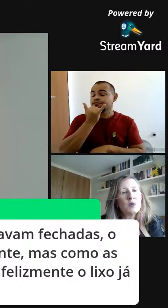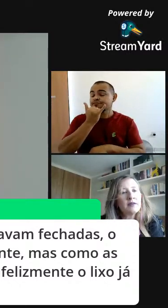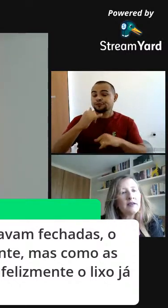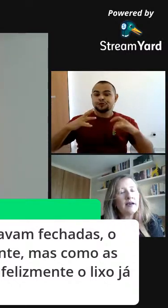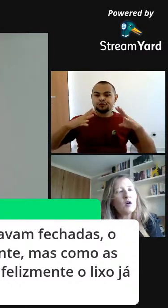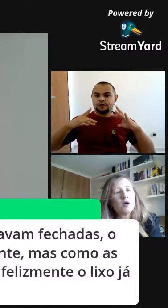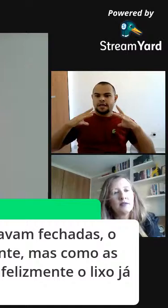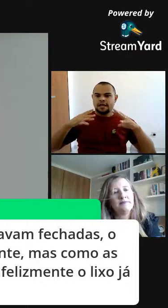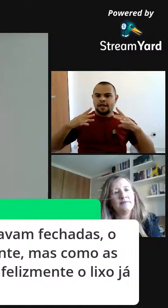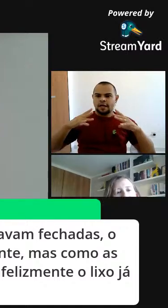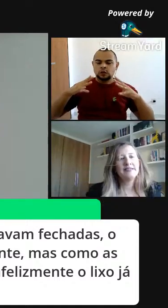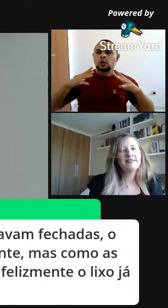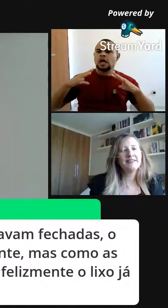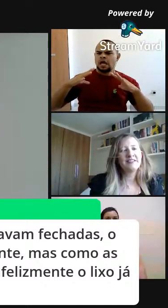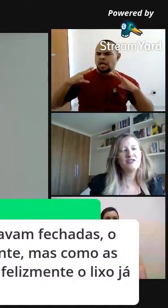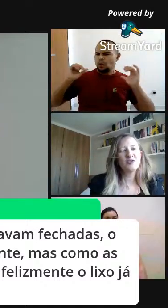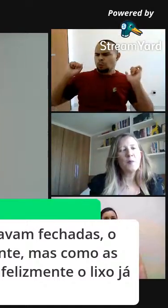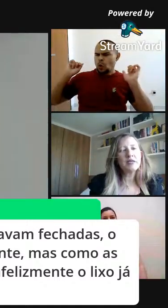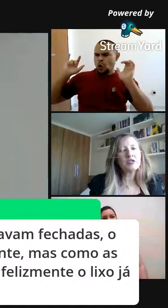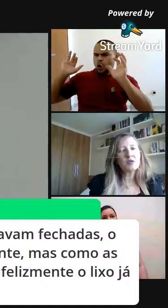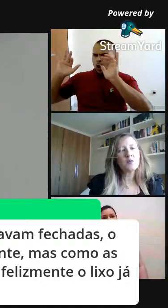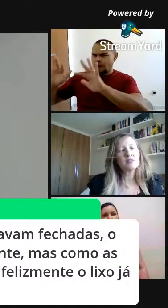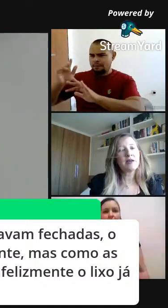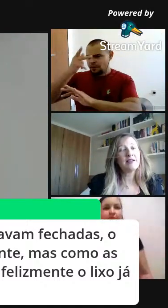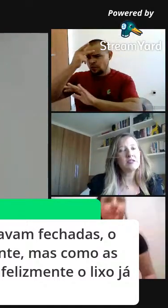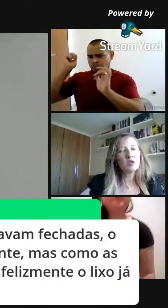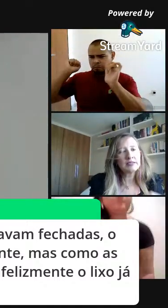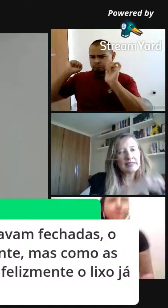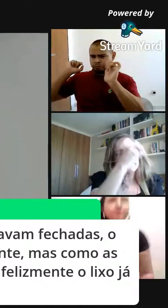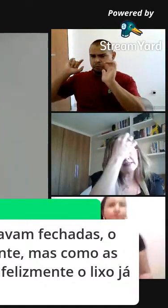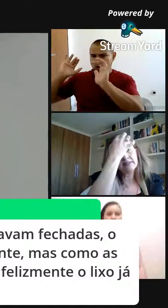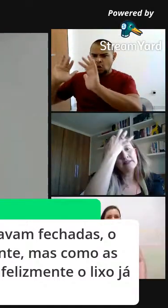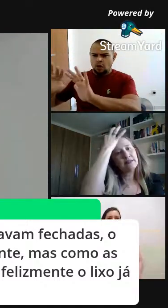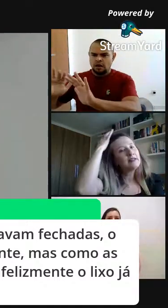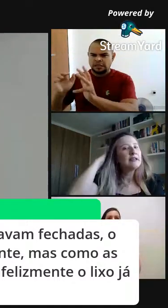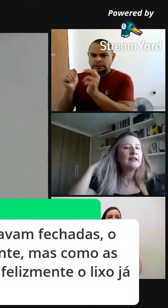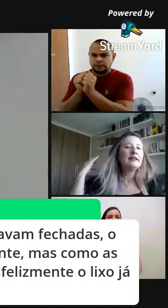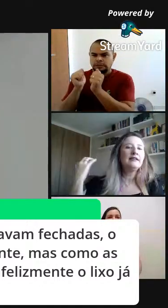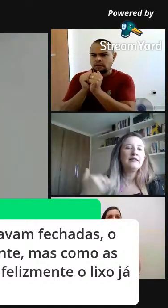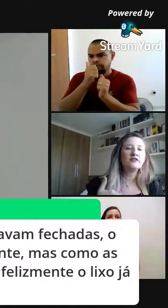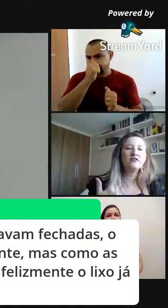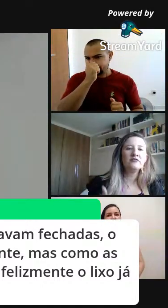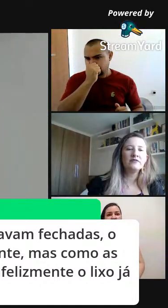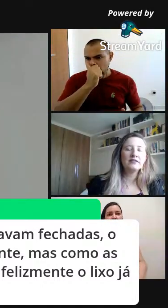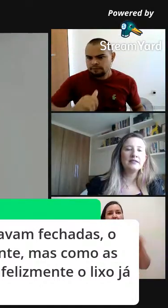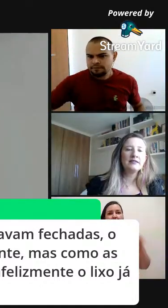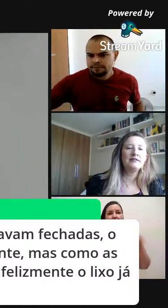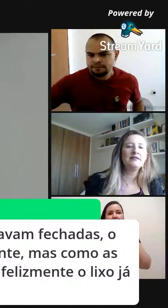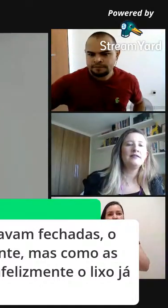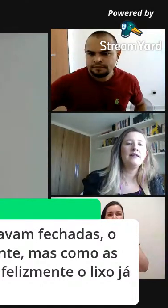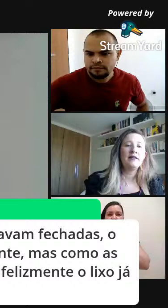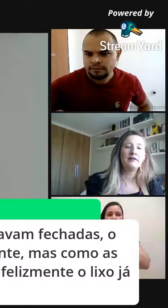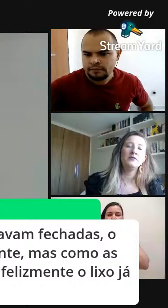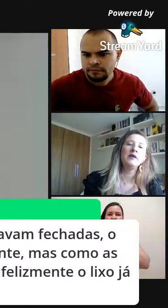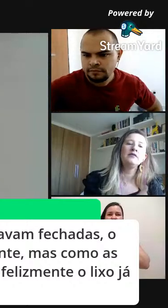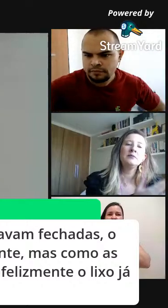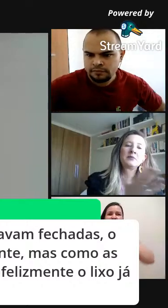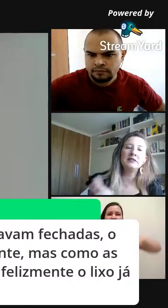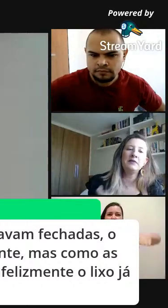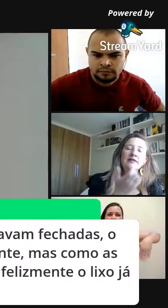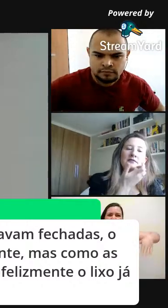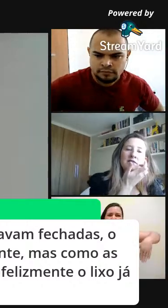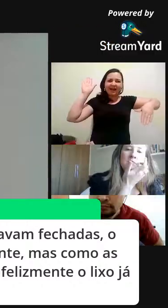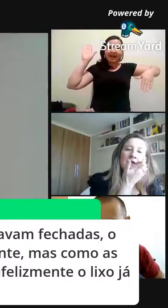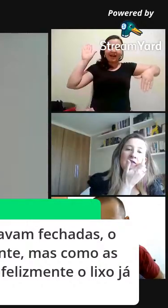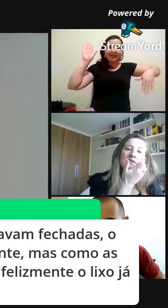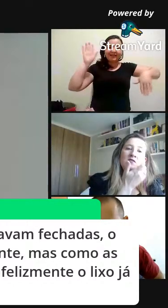A loucura que é a aula, né, aqui de João Pessoa, as praias lotadas, né, e a gente vê que, no meio